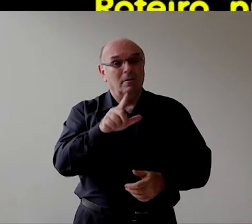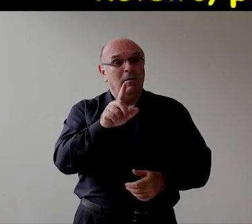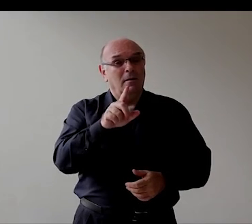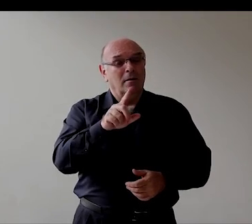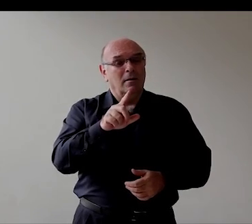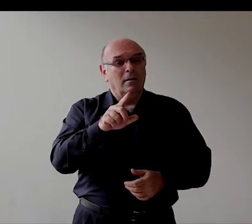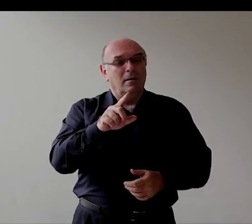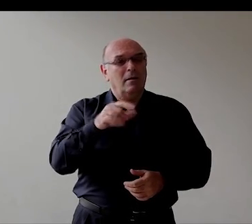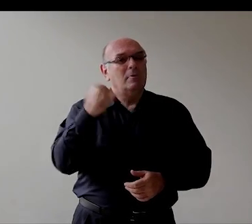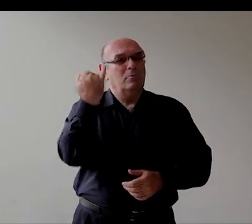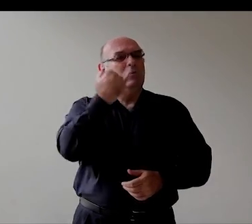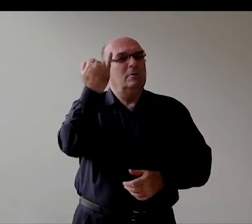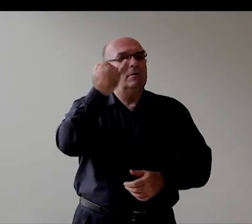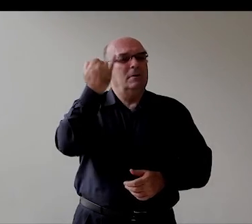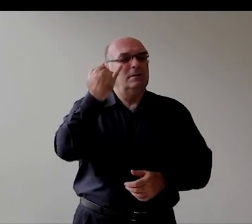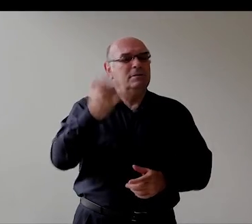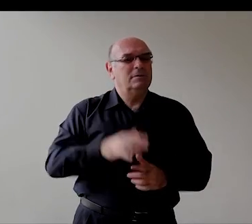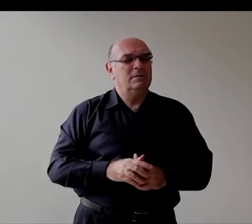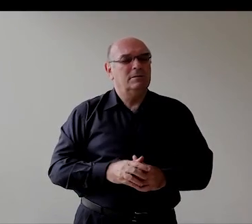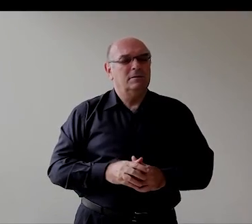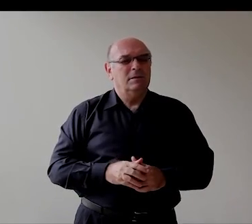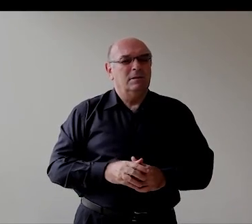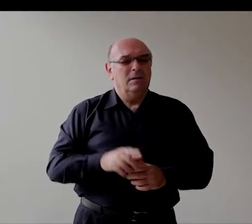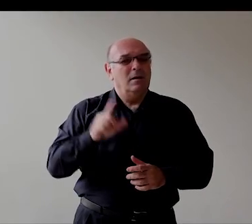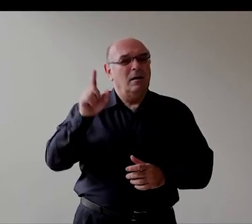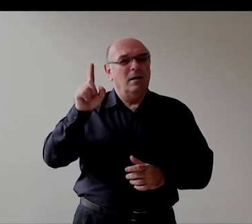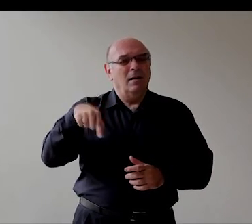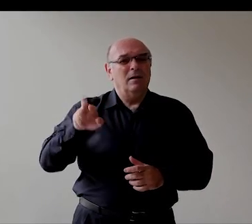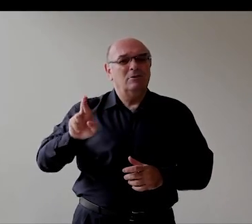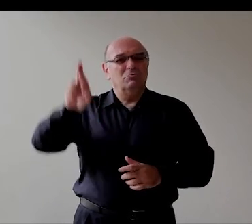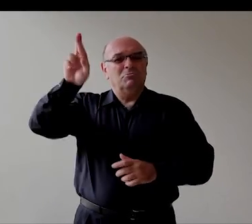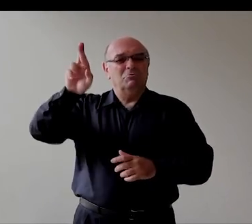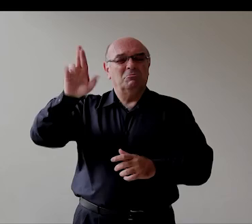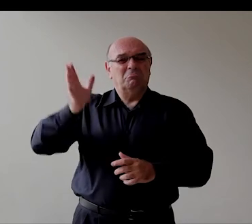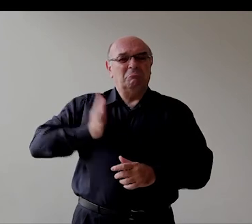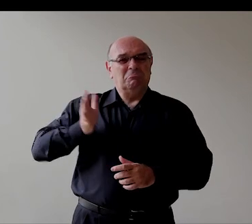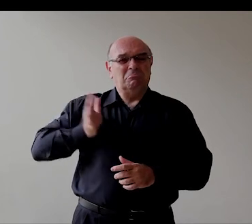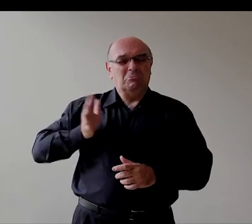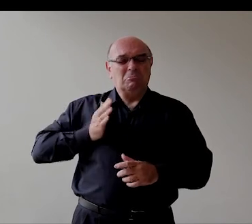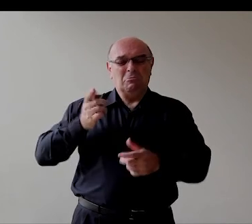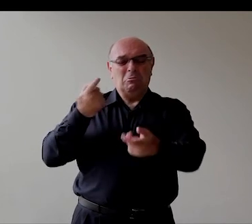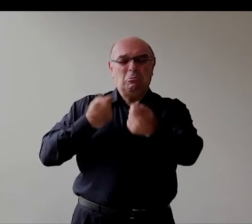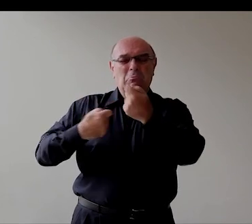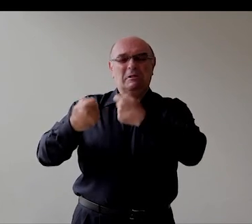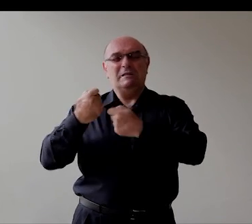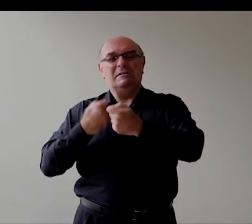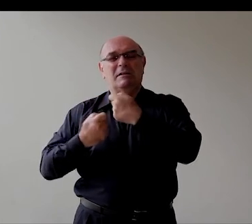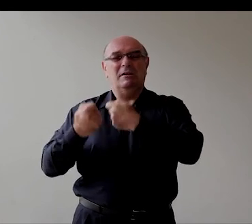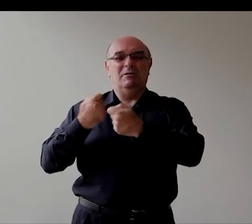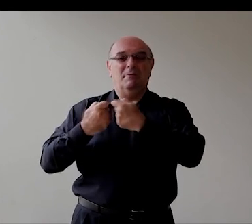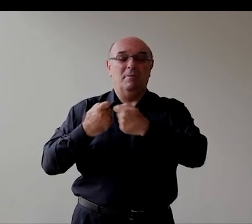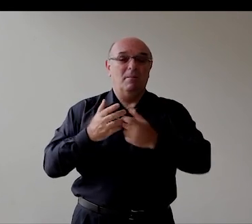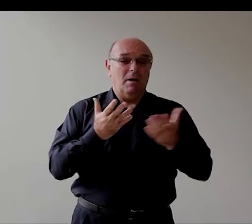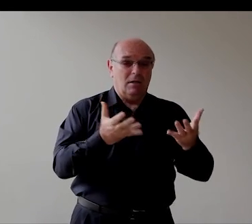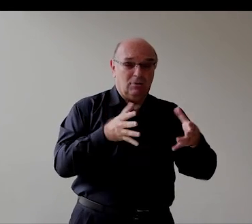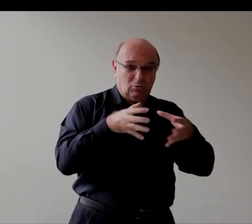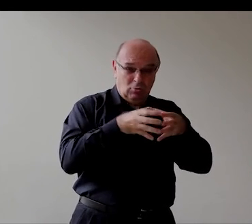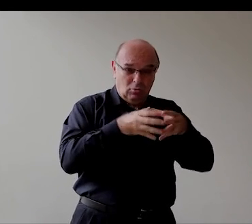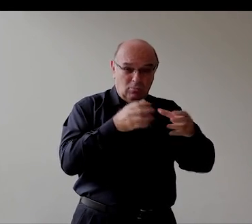É o símbolo de sofrimento A importância Na época Para os grandes Fazendeiros Era comercial